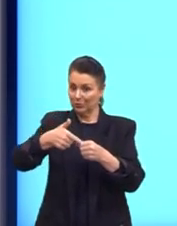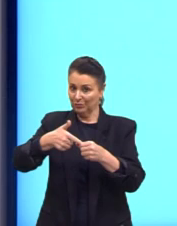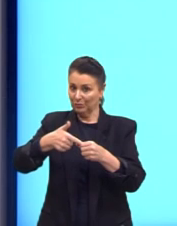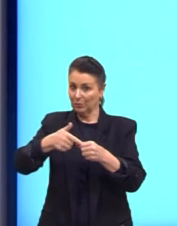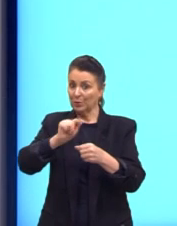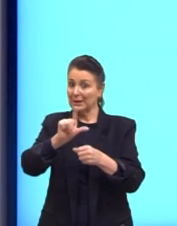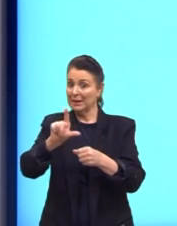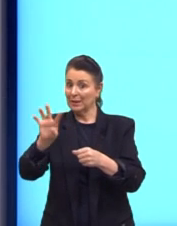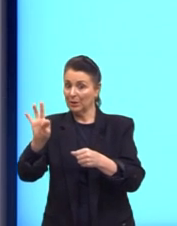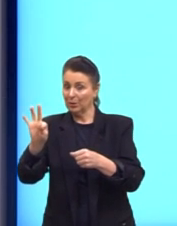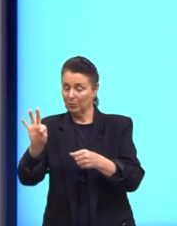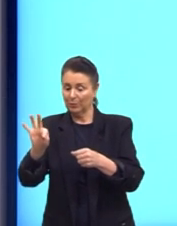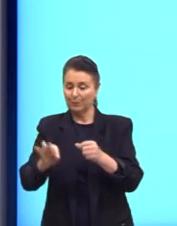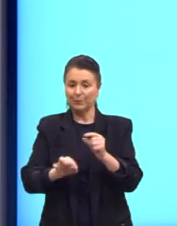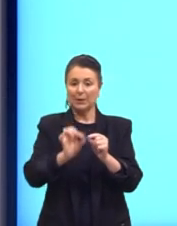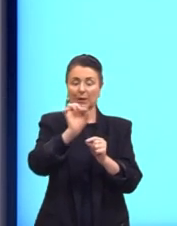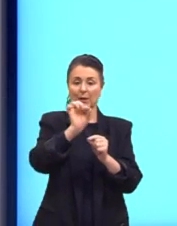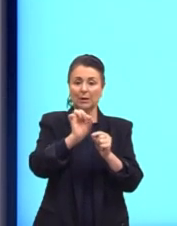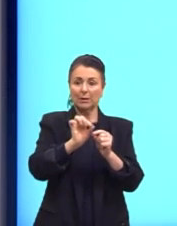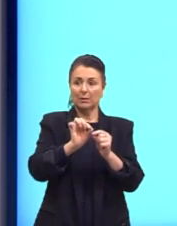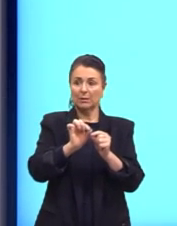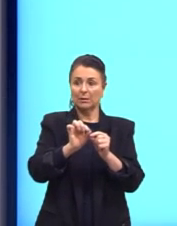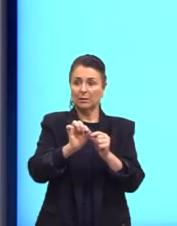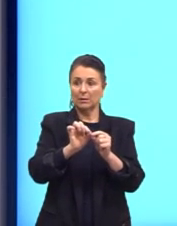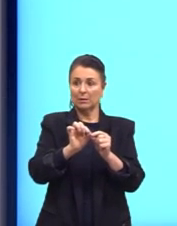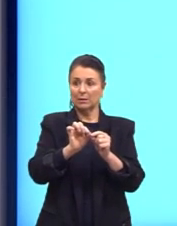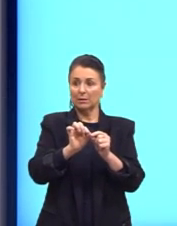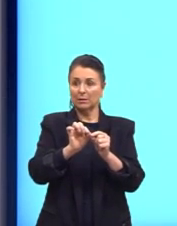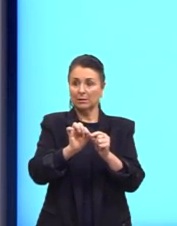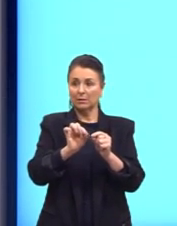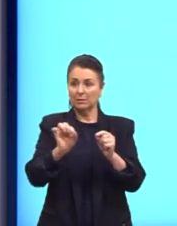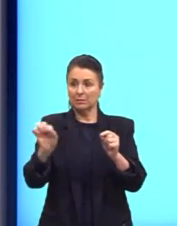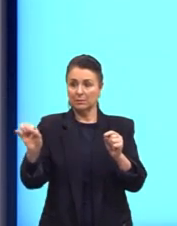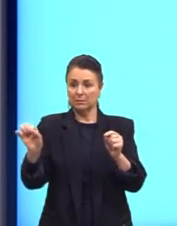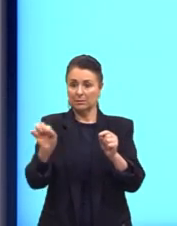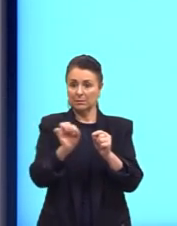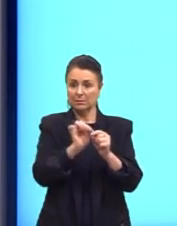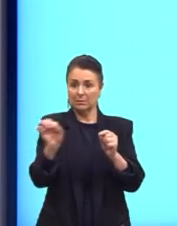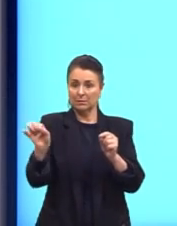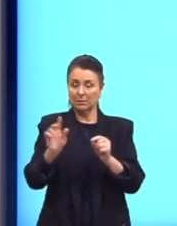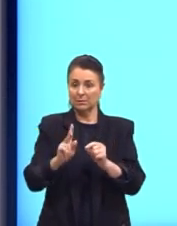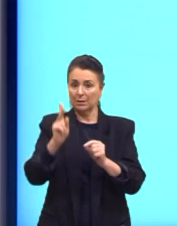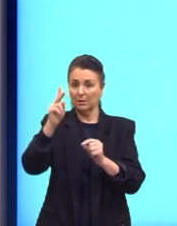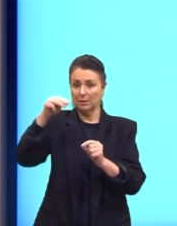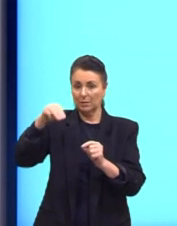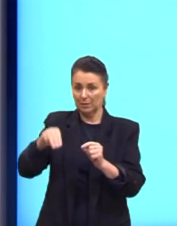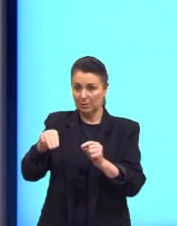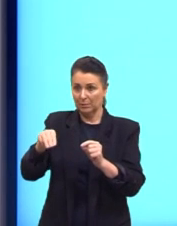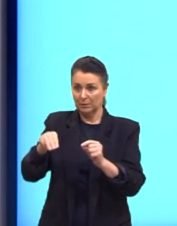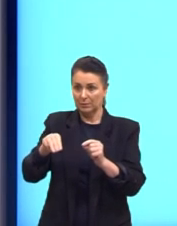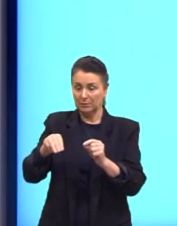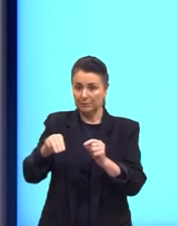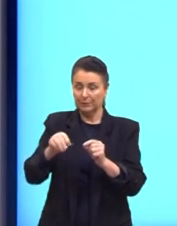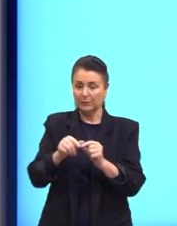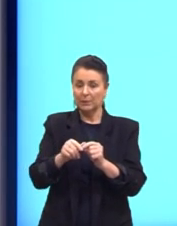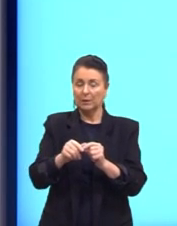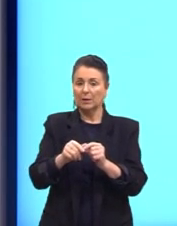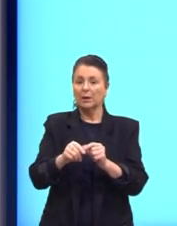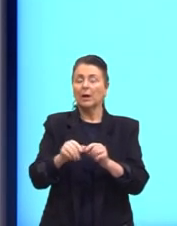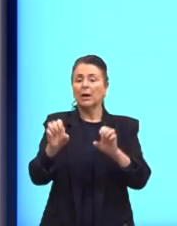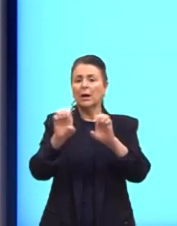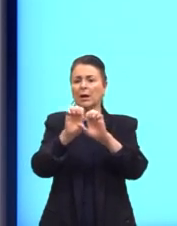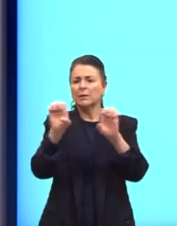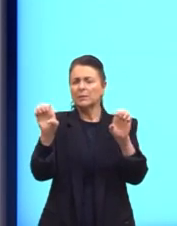litros, e no eixo X, a distância percorrida em quilômetros. A expressão algébrica que